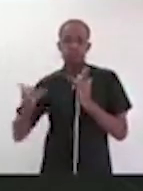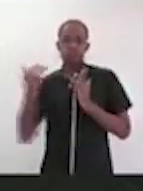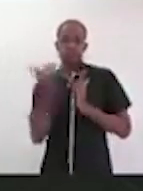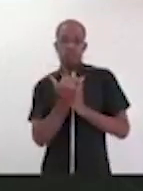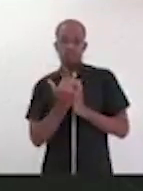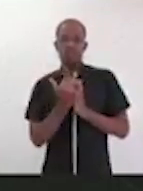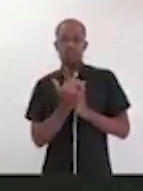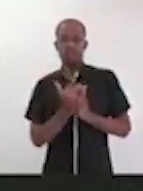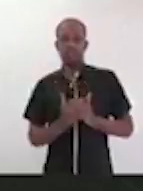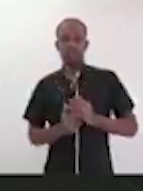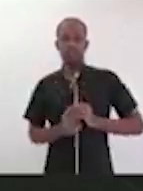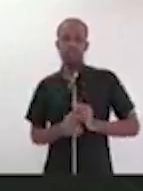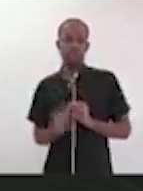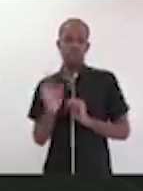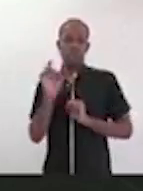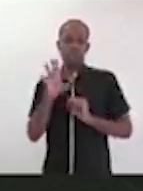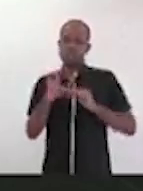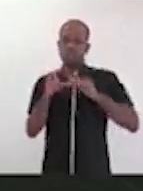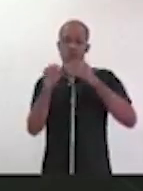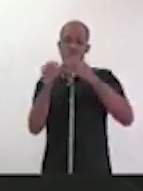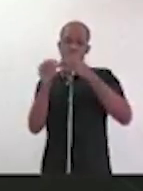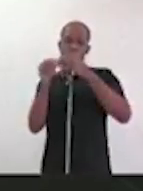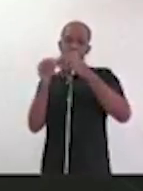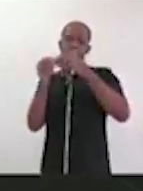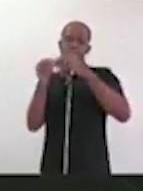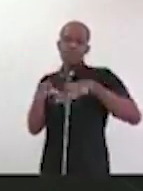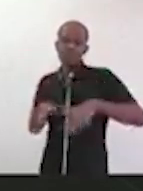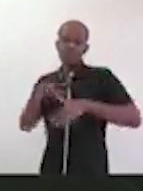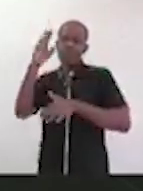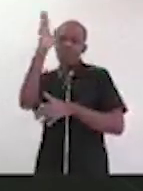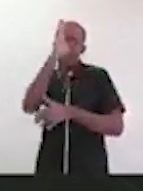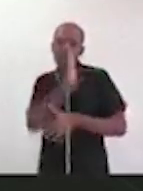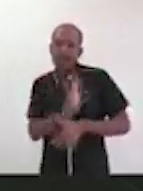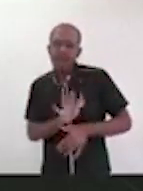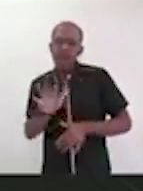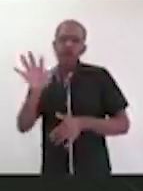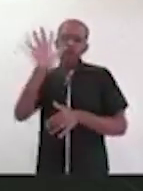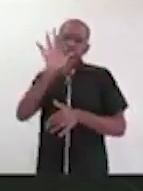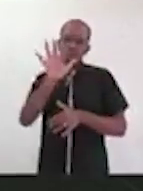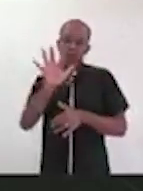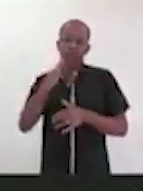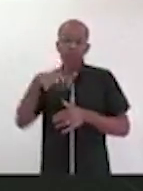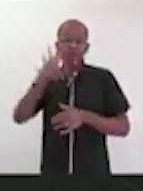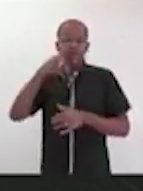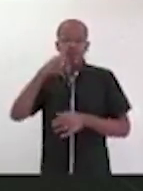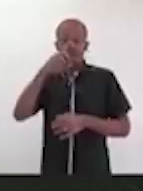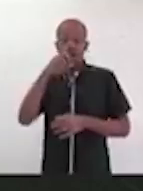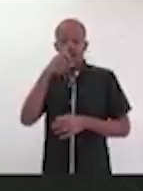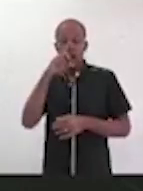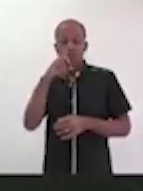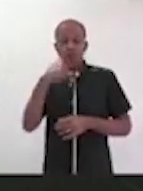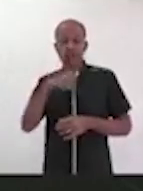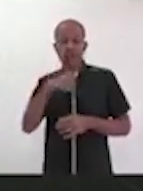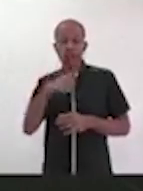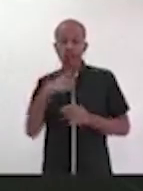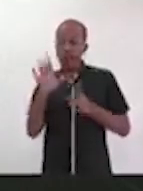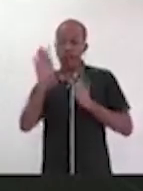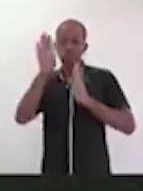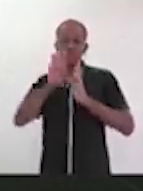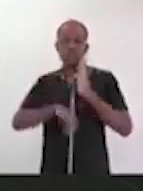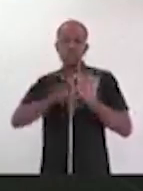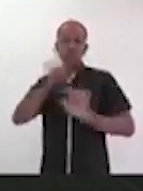não só de prejudicar ainda mais o país, mas eu acho que é mais grave do que isso, ela desvia o foco para aquilo que